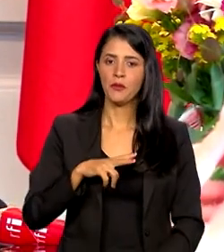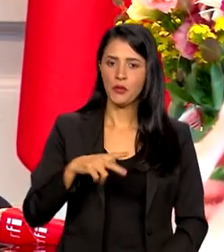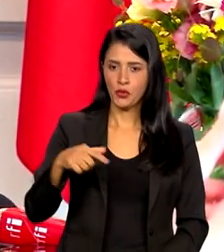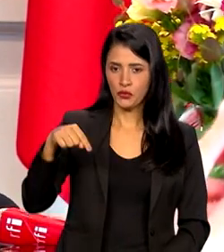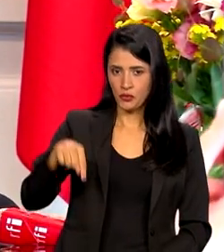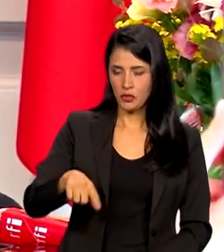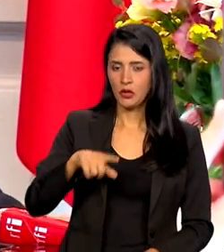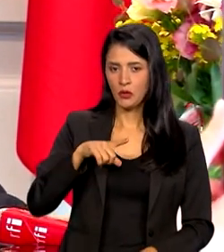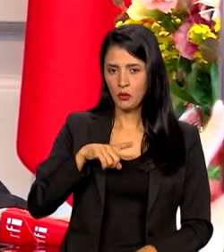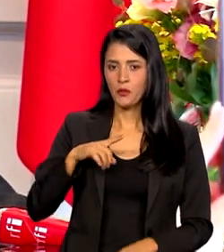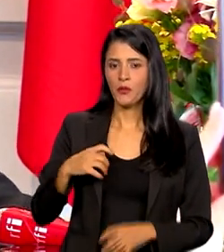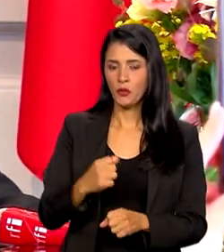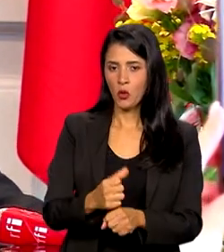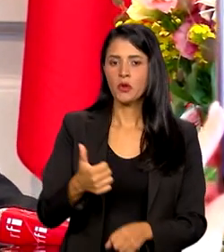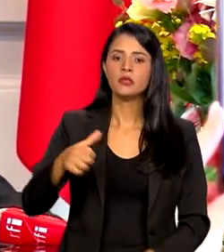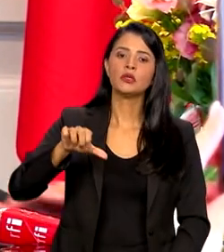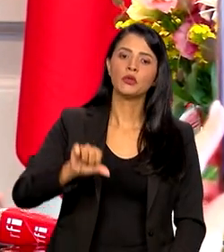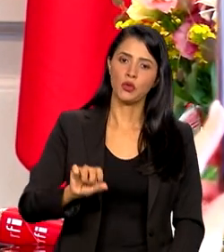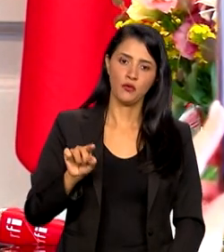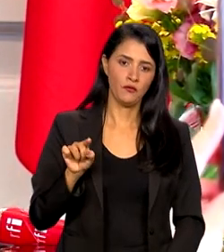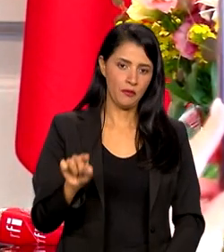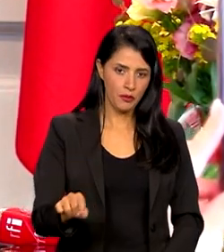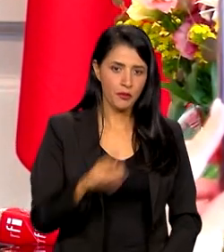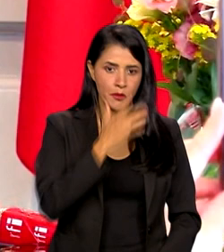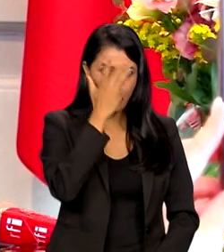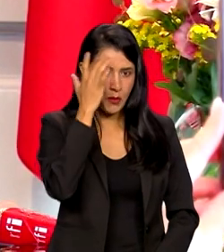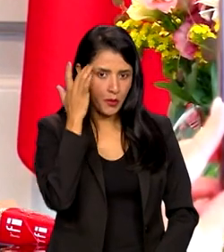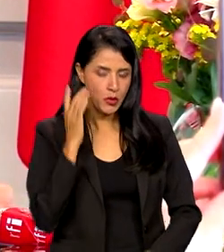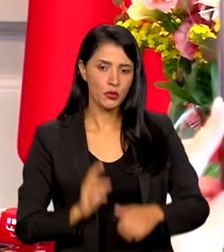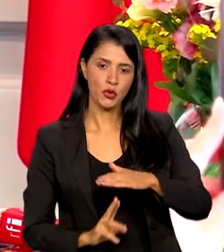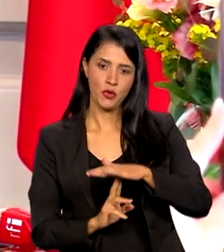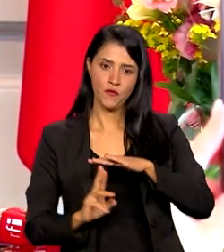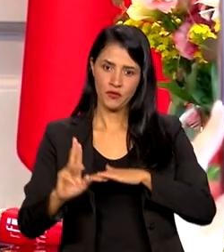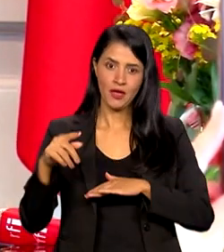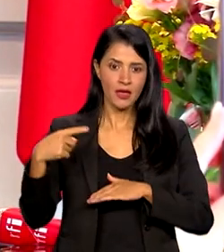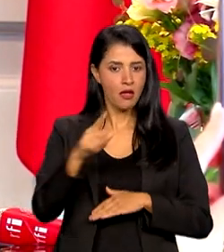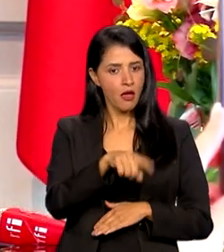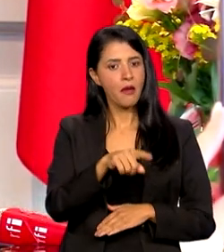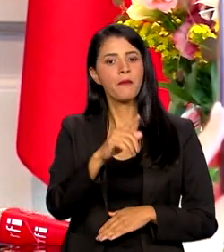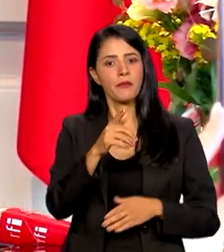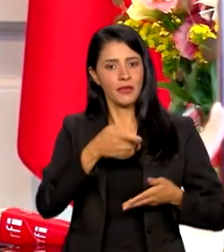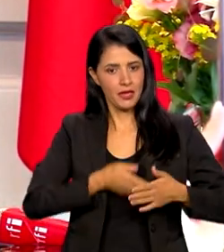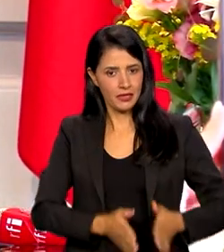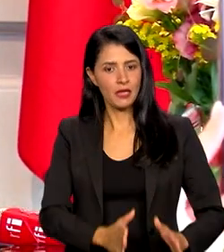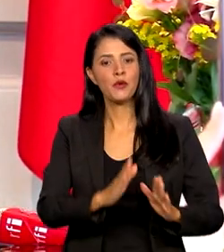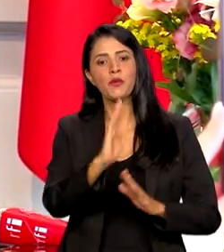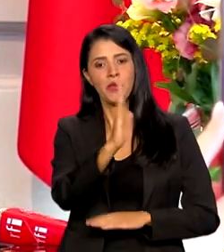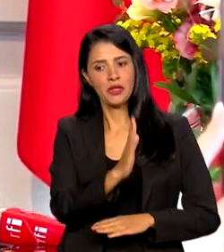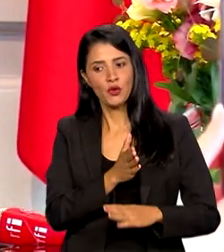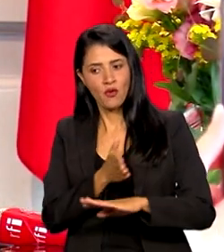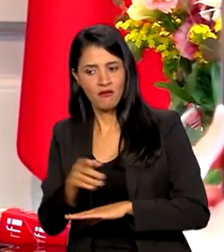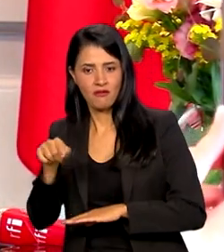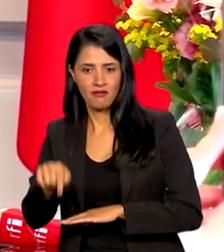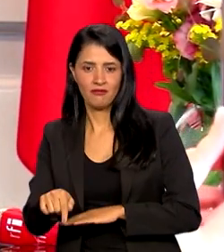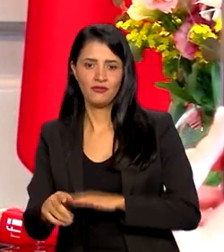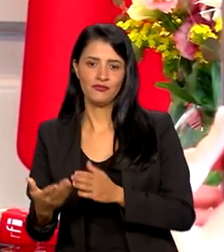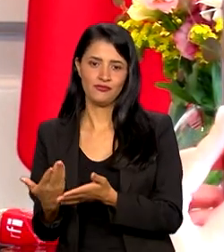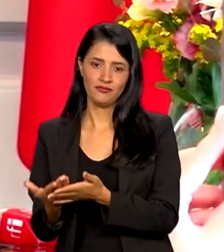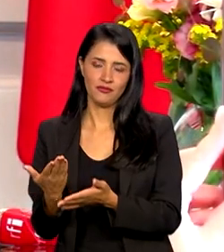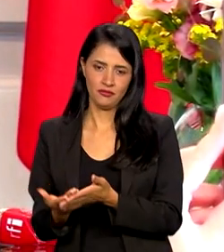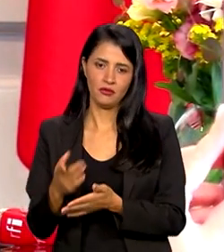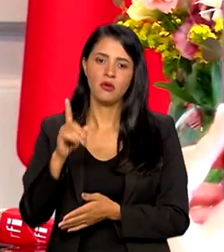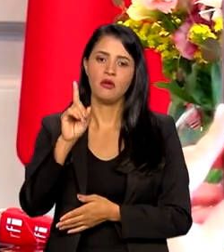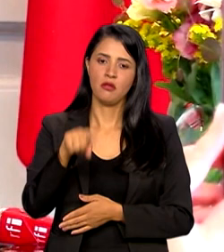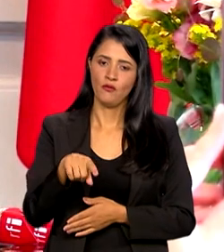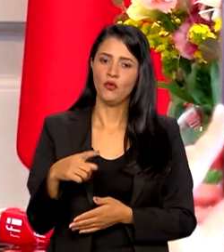cerca de 19 mil pessoas nas universidades portuguesas brasileiras. Então, esse para nós foi um importante